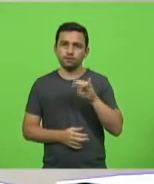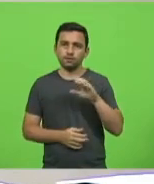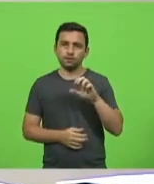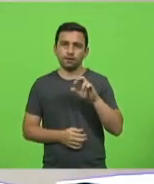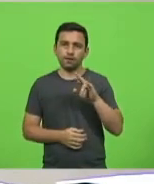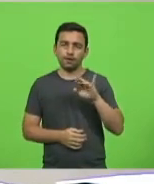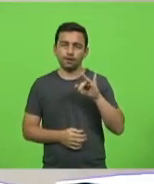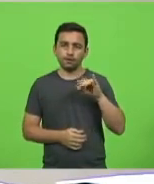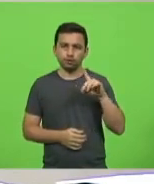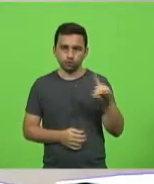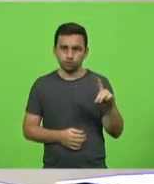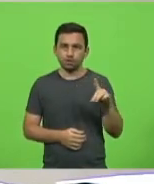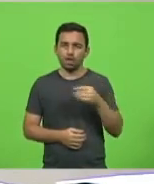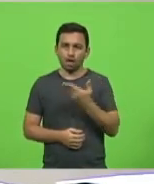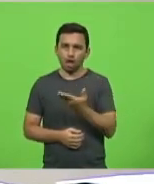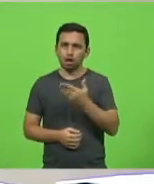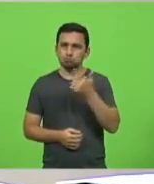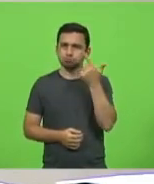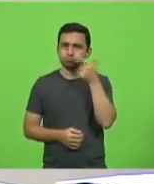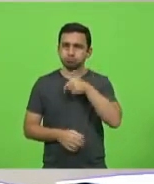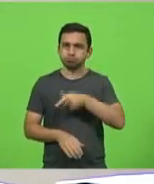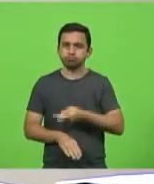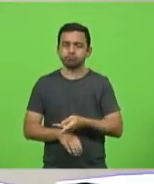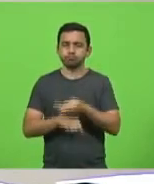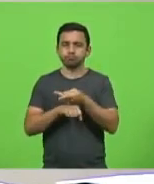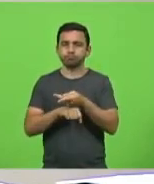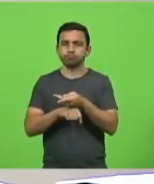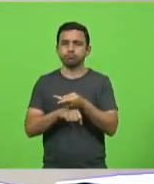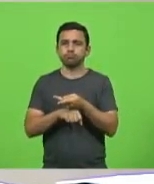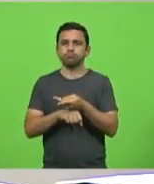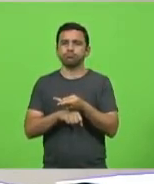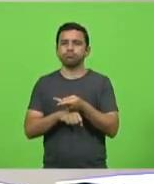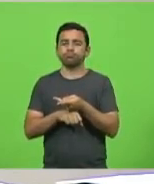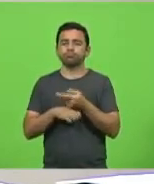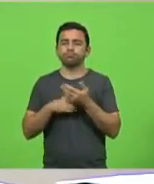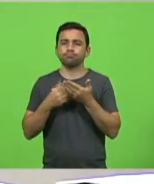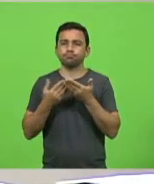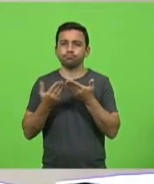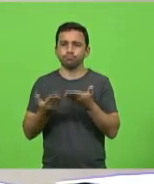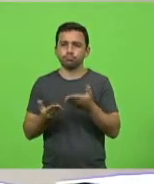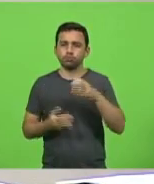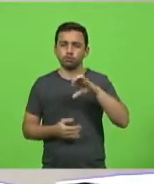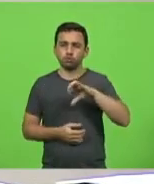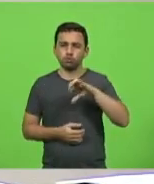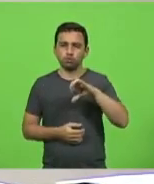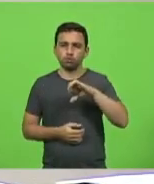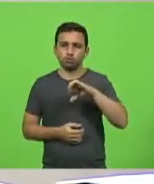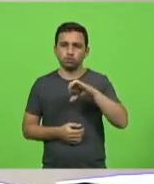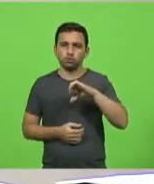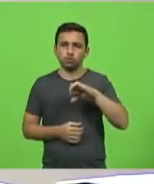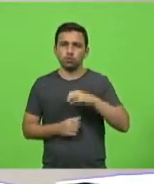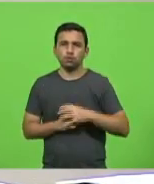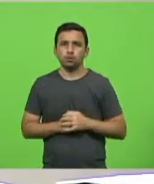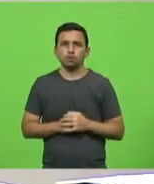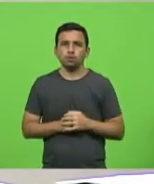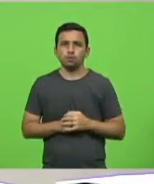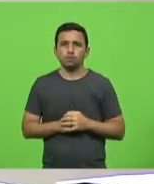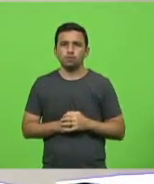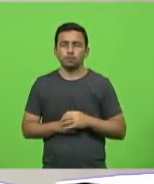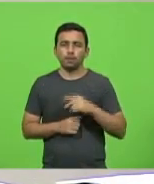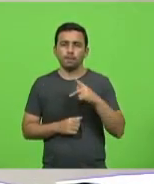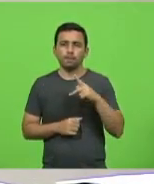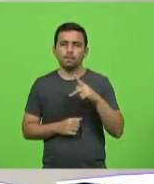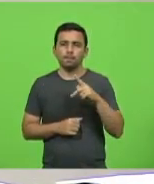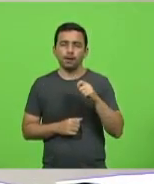sido premiada na nona edição do prêmio Gret Palacior.